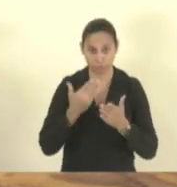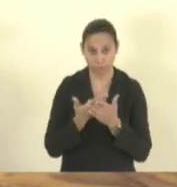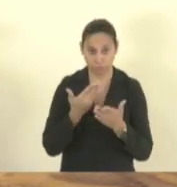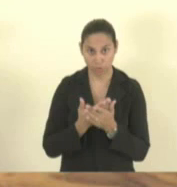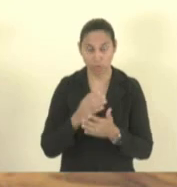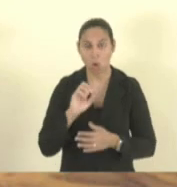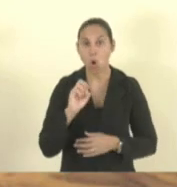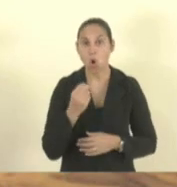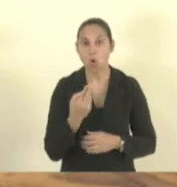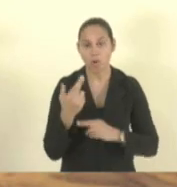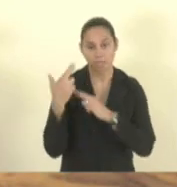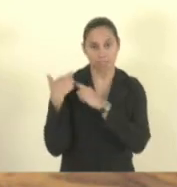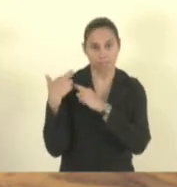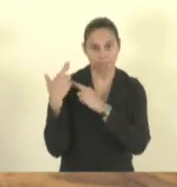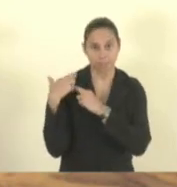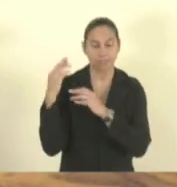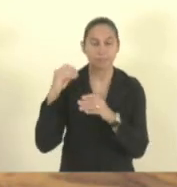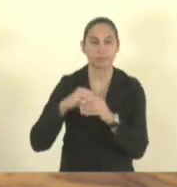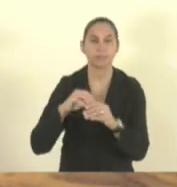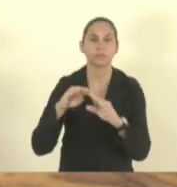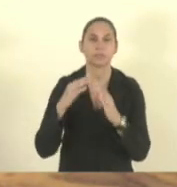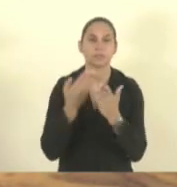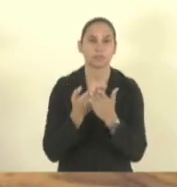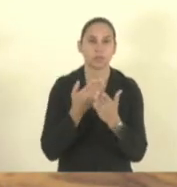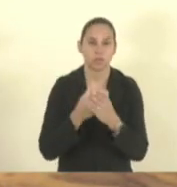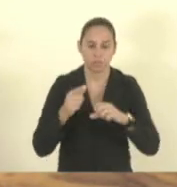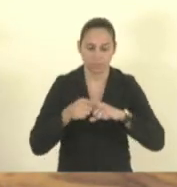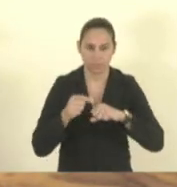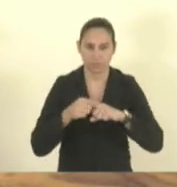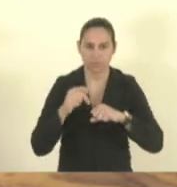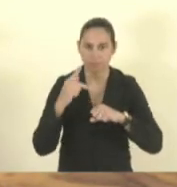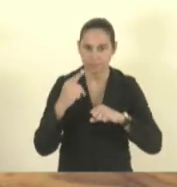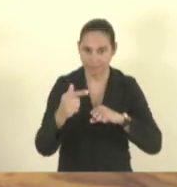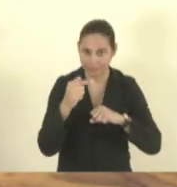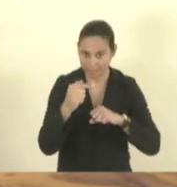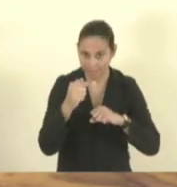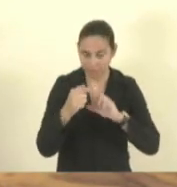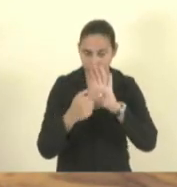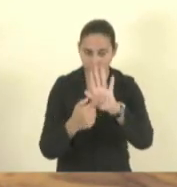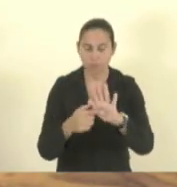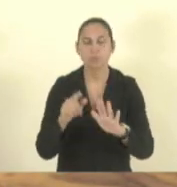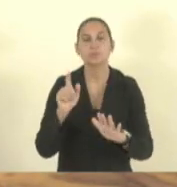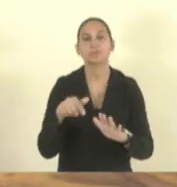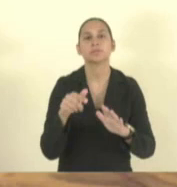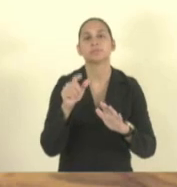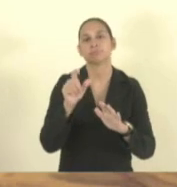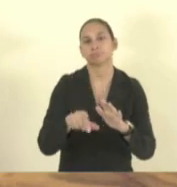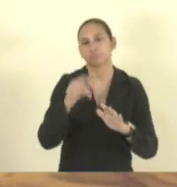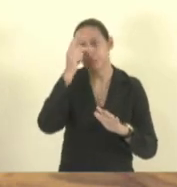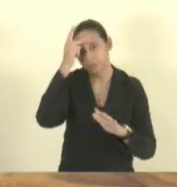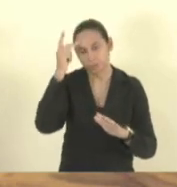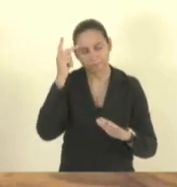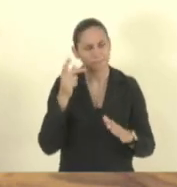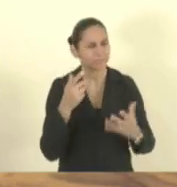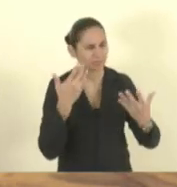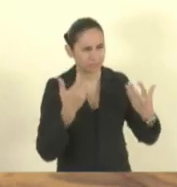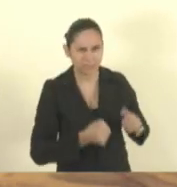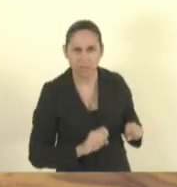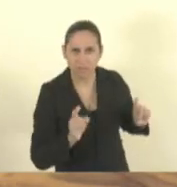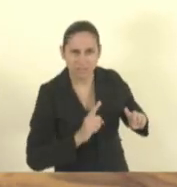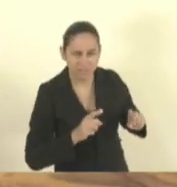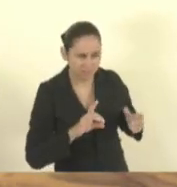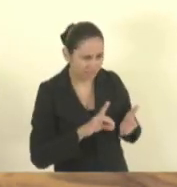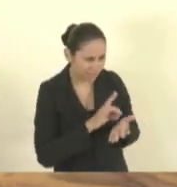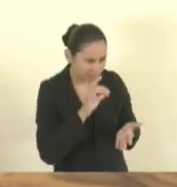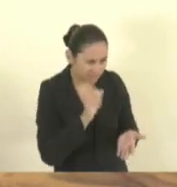artigo 7, ou autoridade competente que recusar a matrícula do aluno